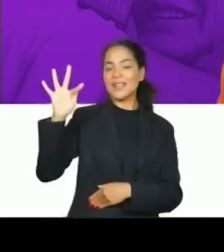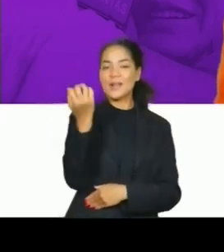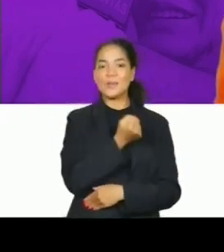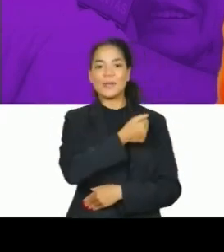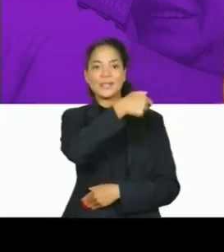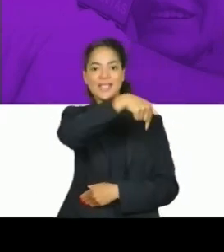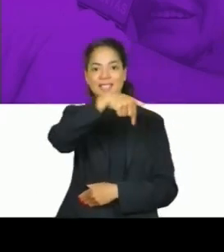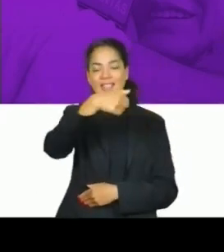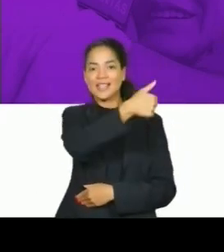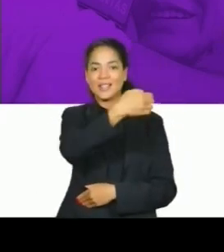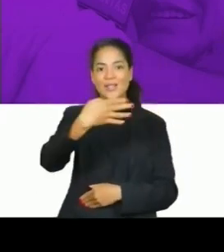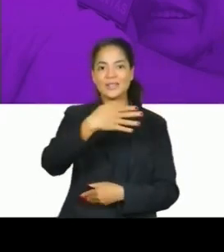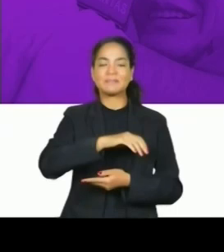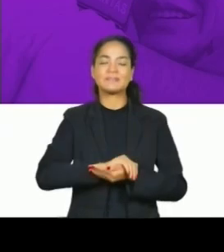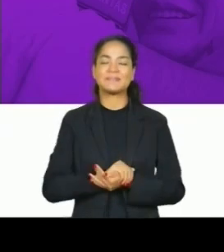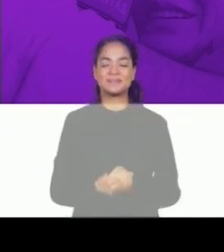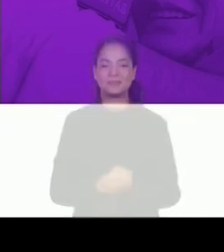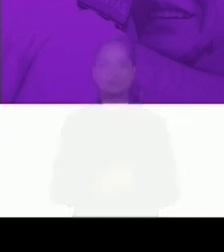federal 7714.